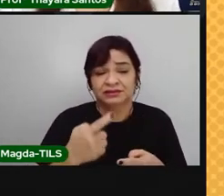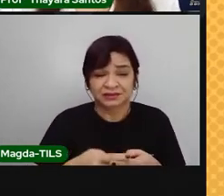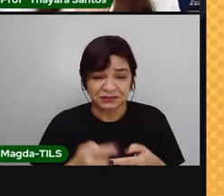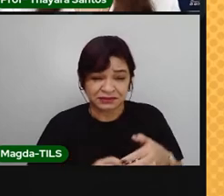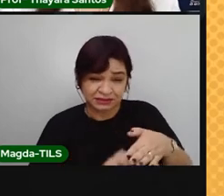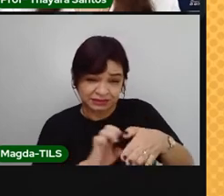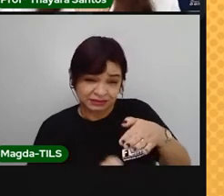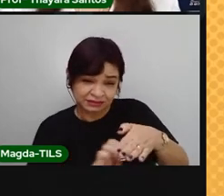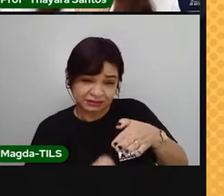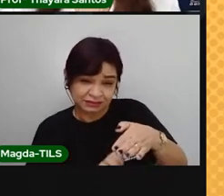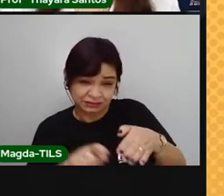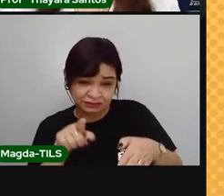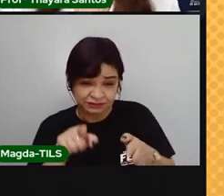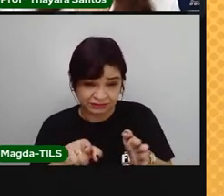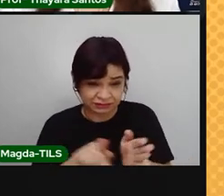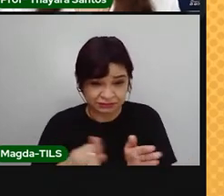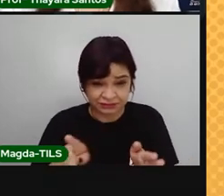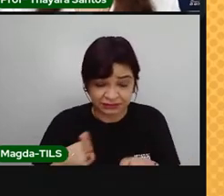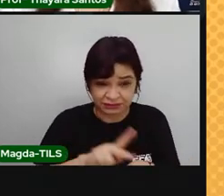atmosfera.